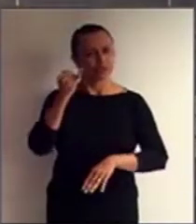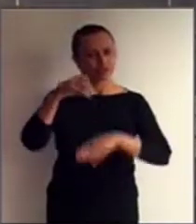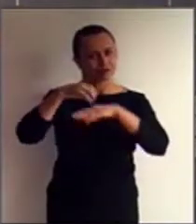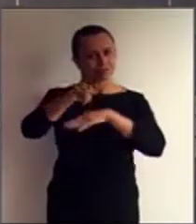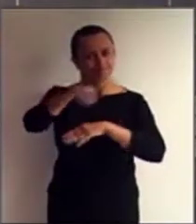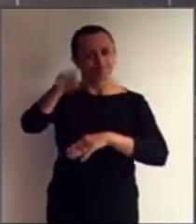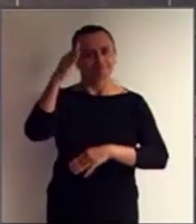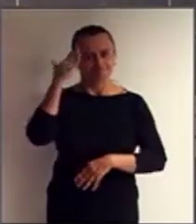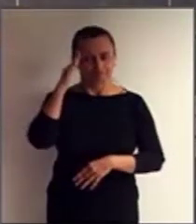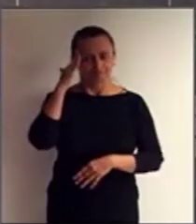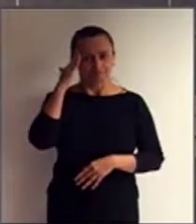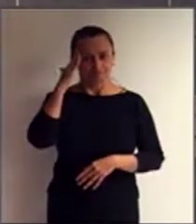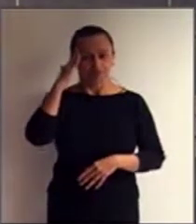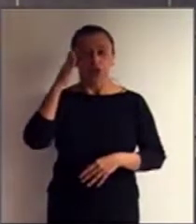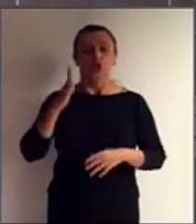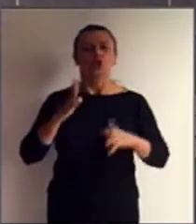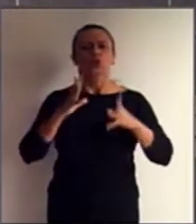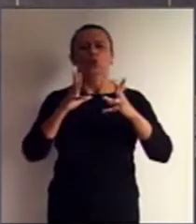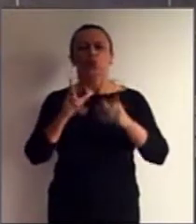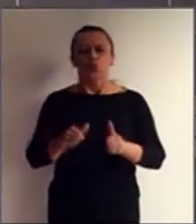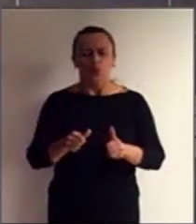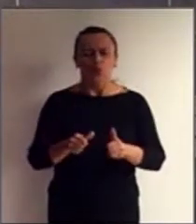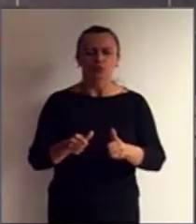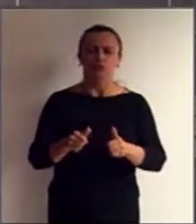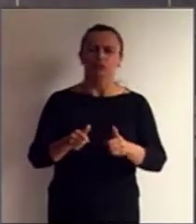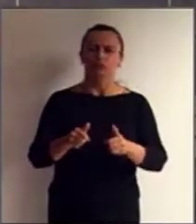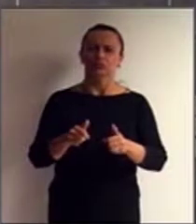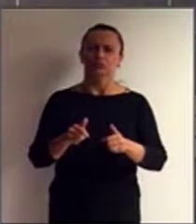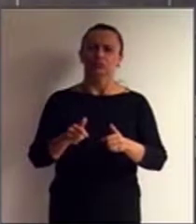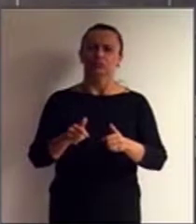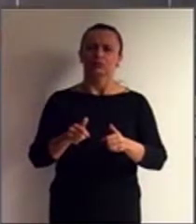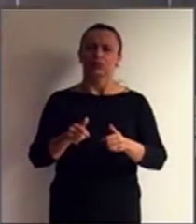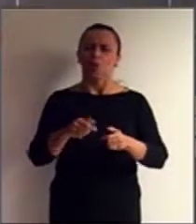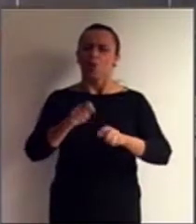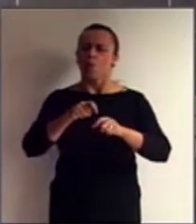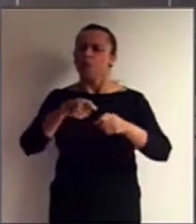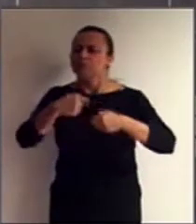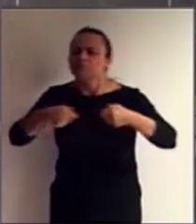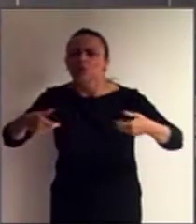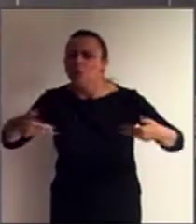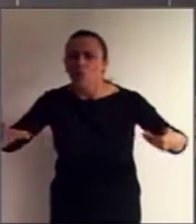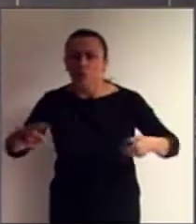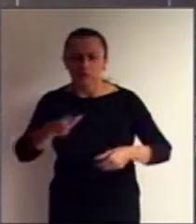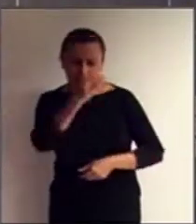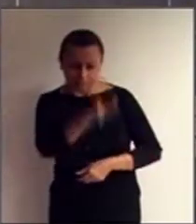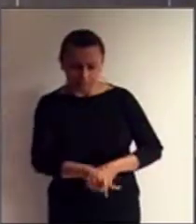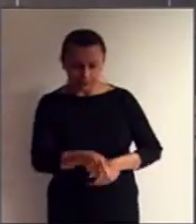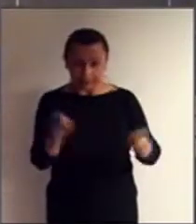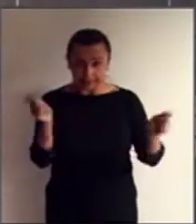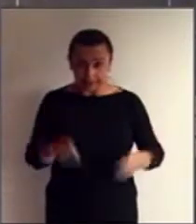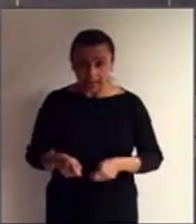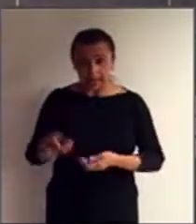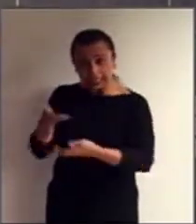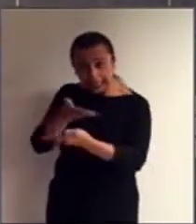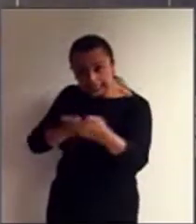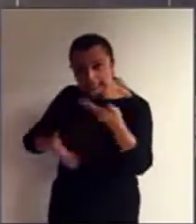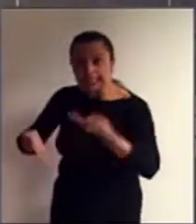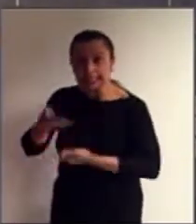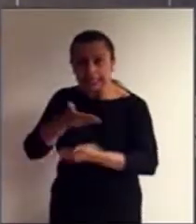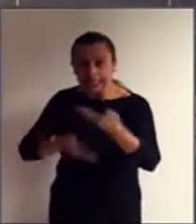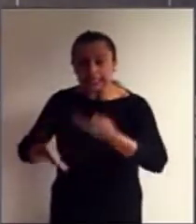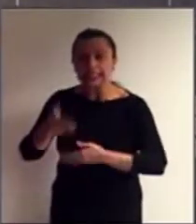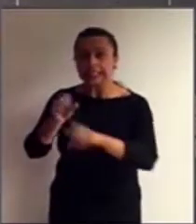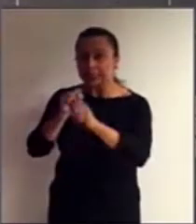Todos os mecanismos para que a pessoa interaja nesta sociedade, estes